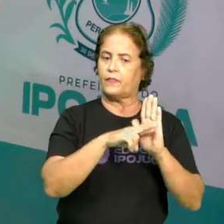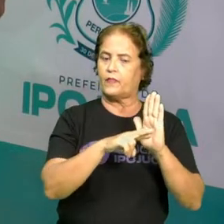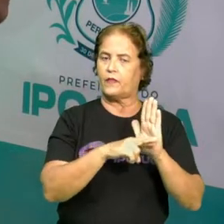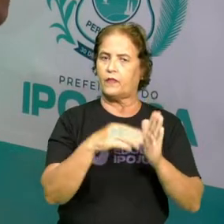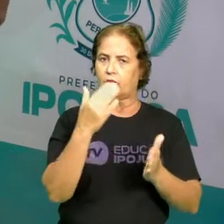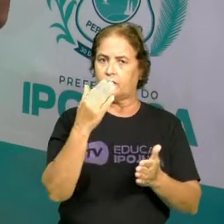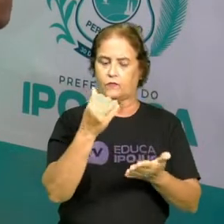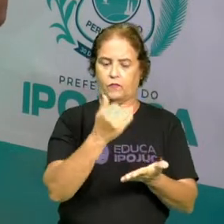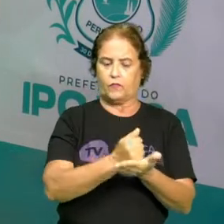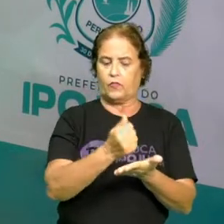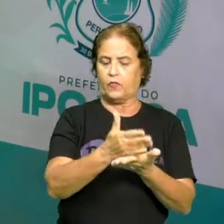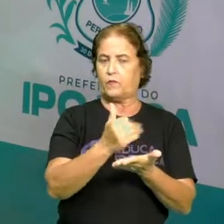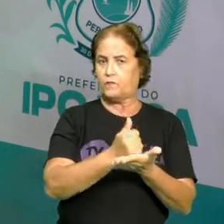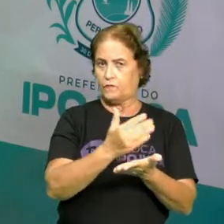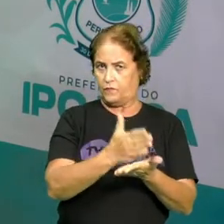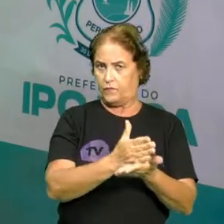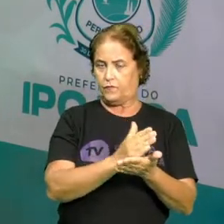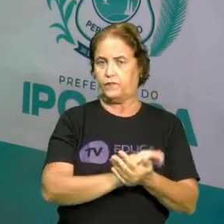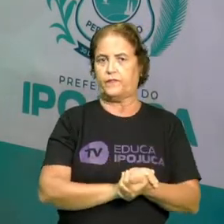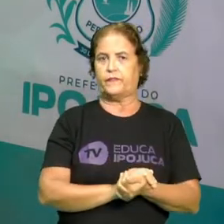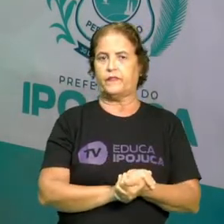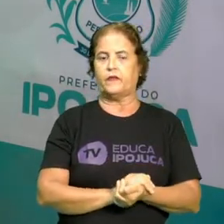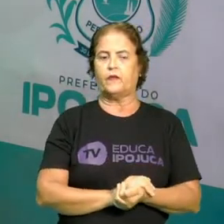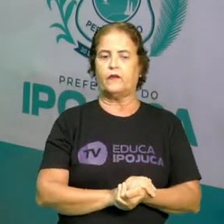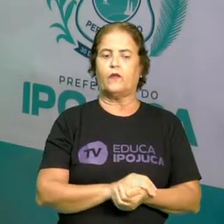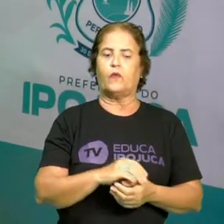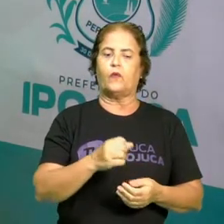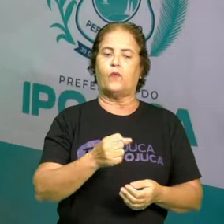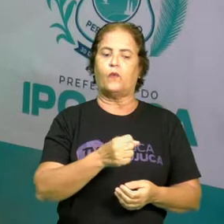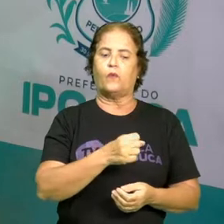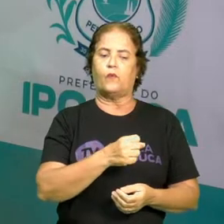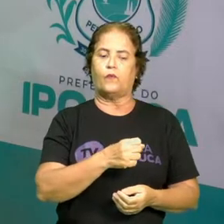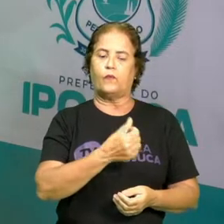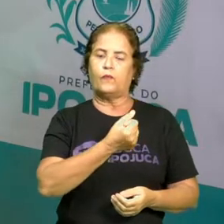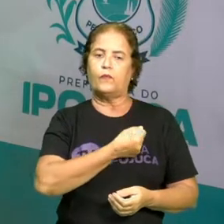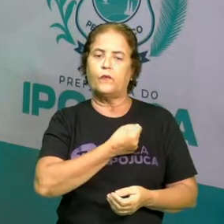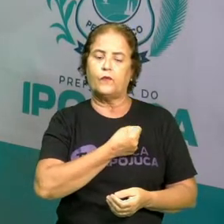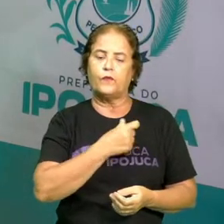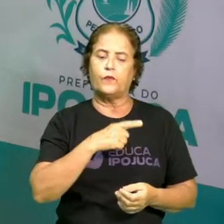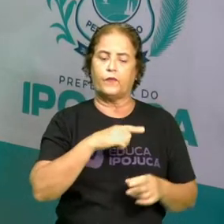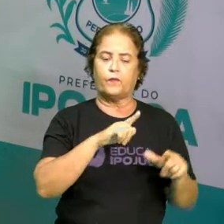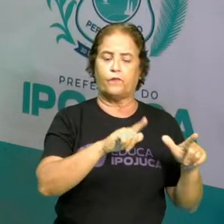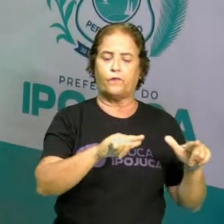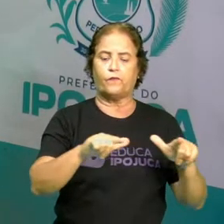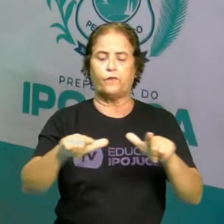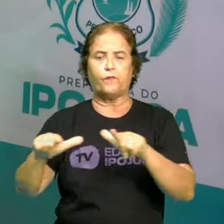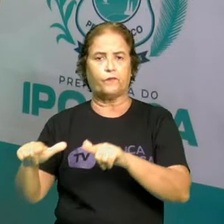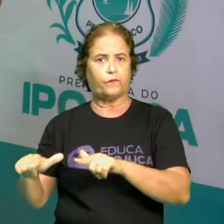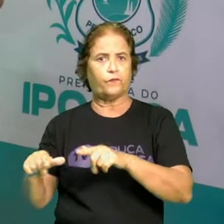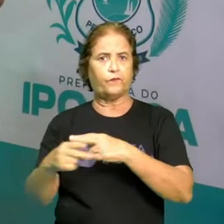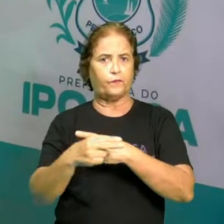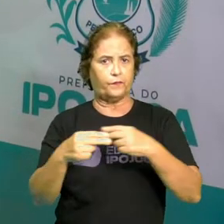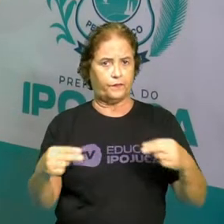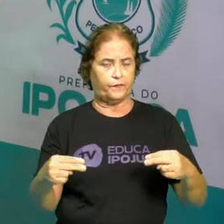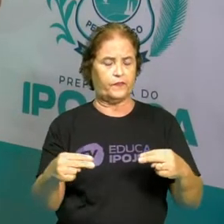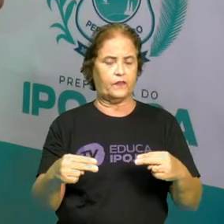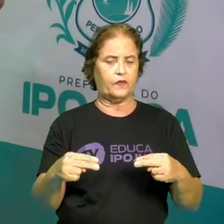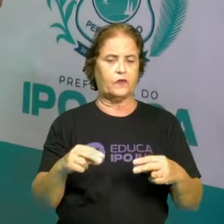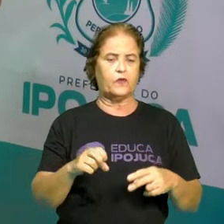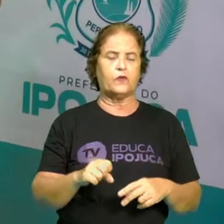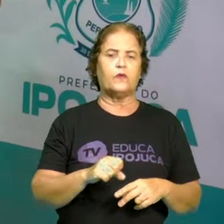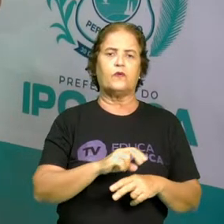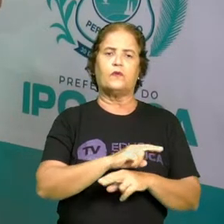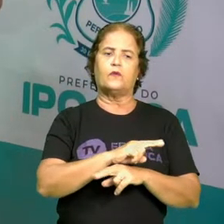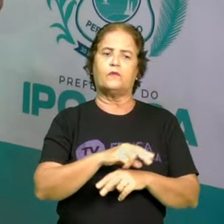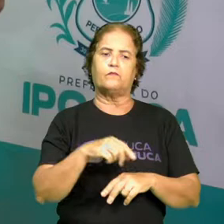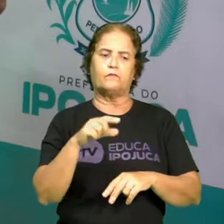Logo, a gente percebe que os números aparecem em vários lugares e situações da sua vida. Eles vão estar presentes